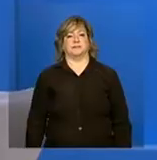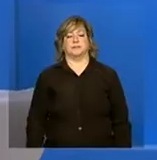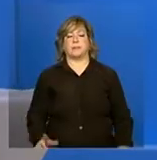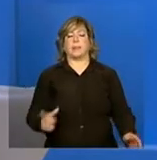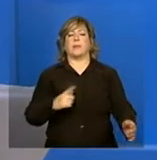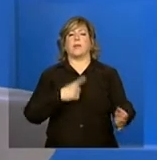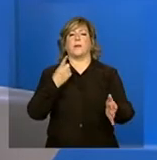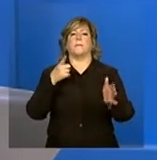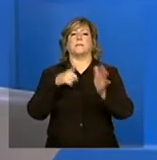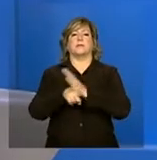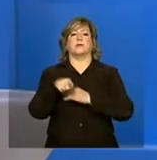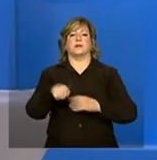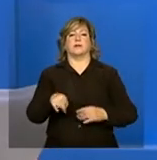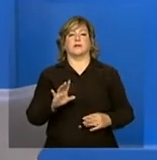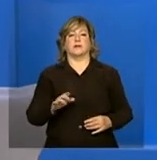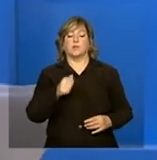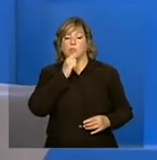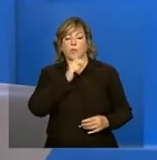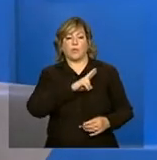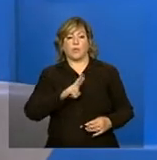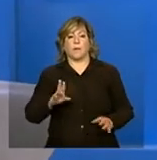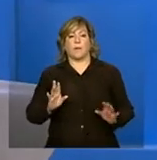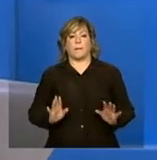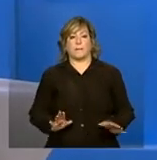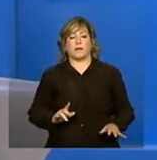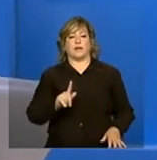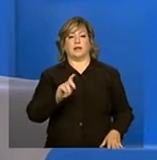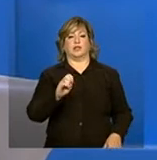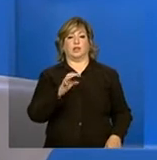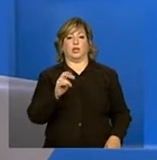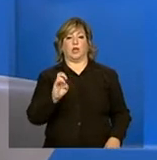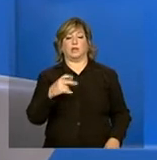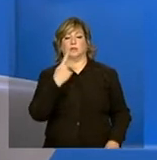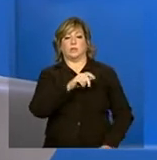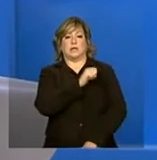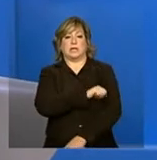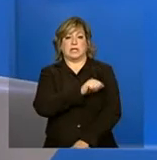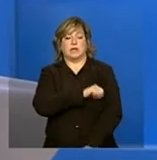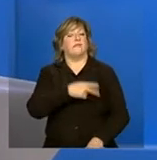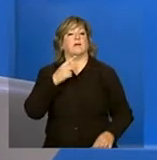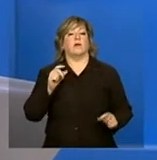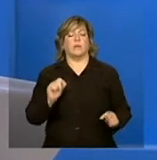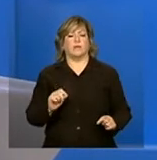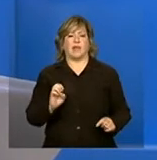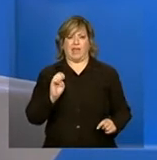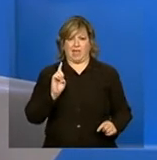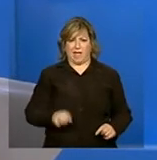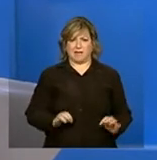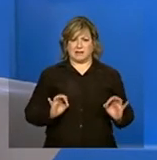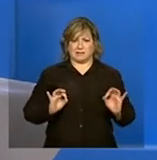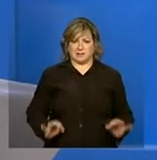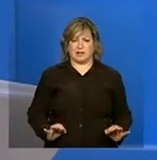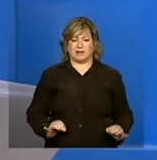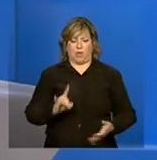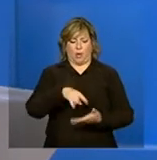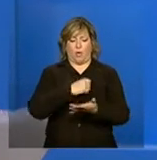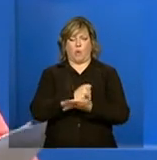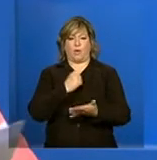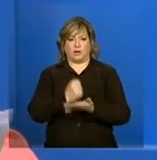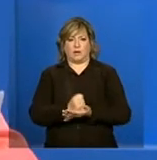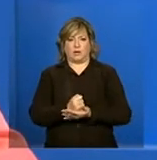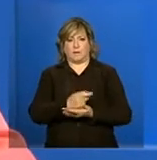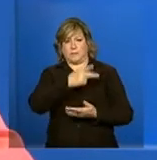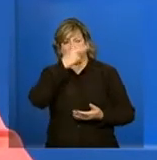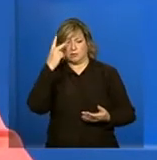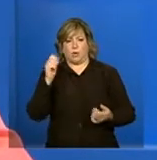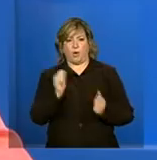pergunta aqui, não tem identificação, está só gestores do Rio de Janeiro. Pergunta é, é legal contratar pessoal com os recursos do